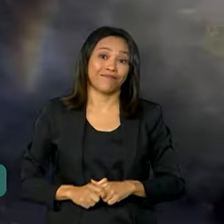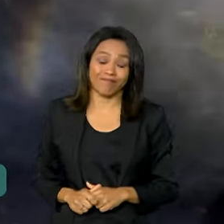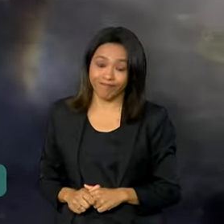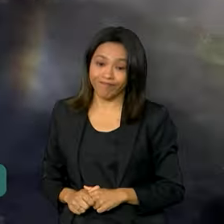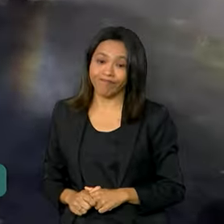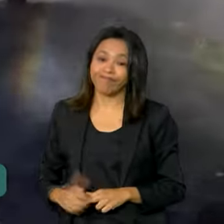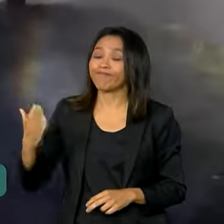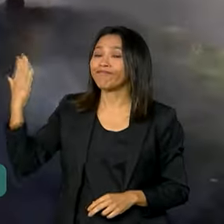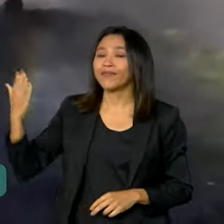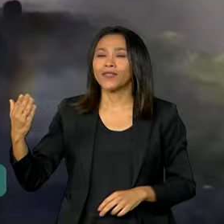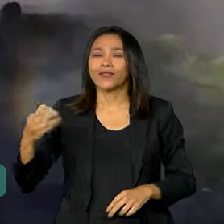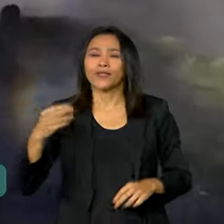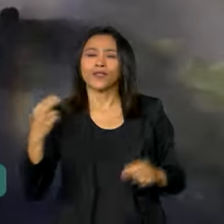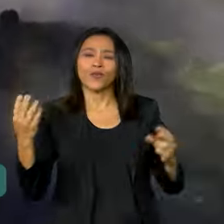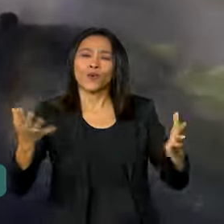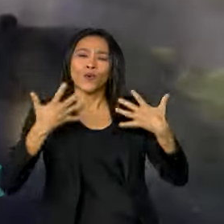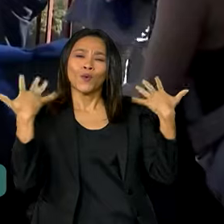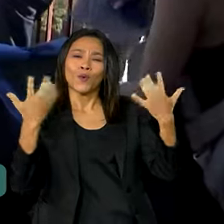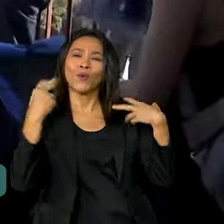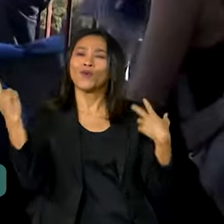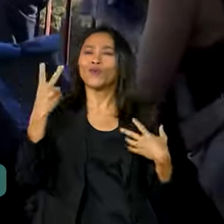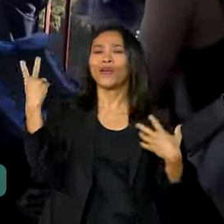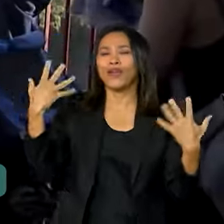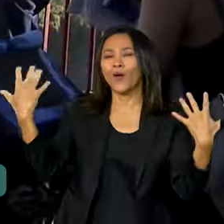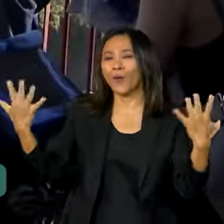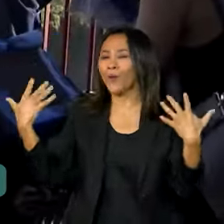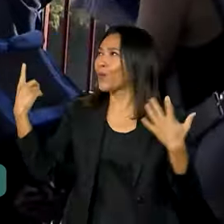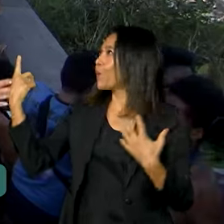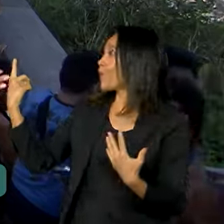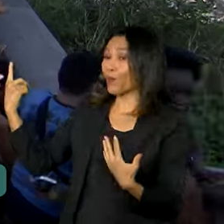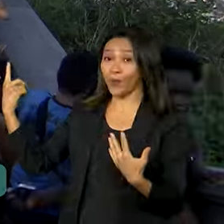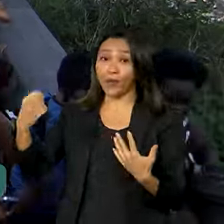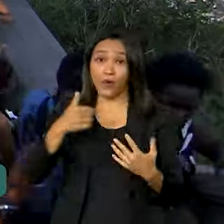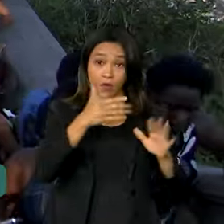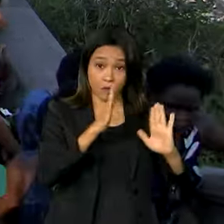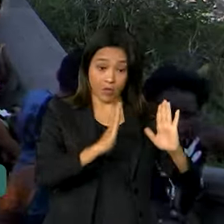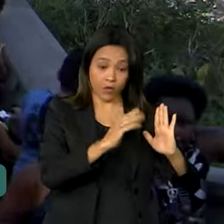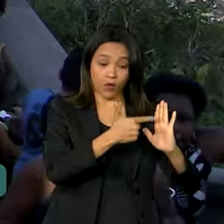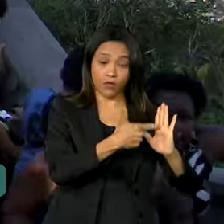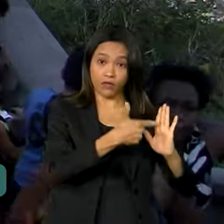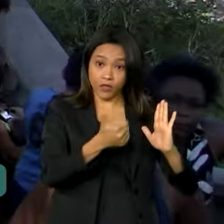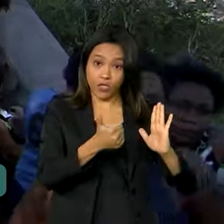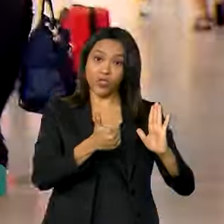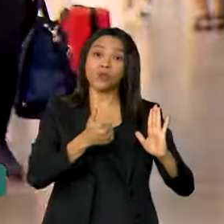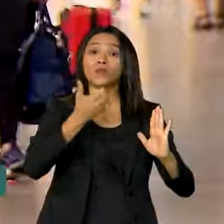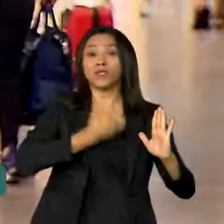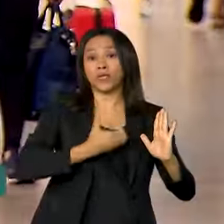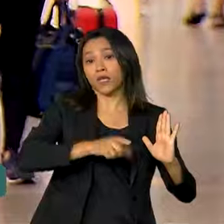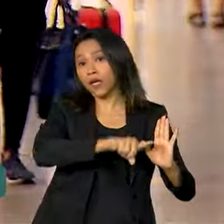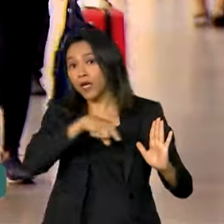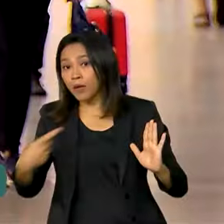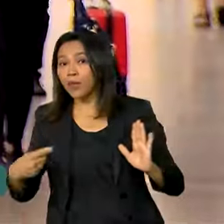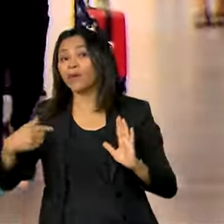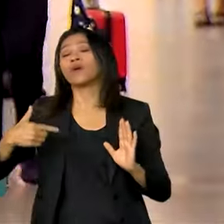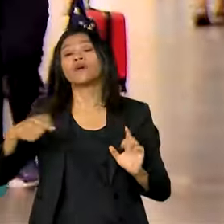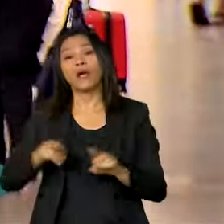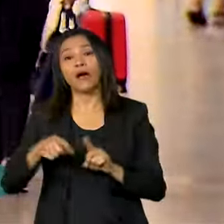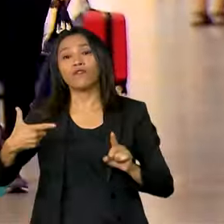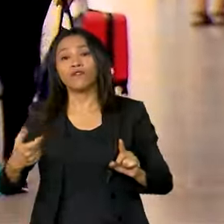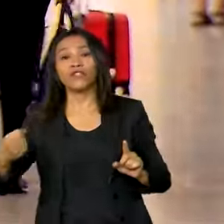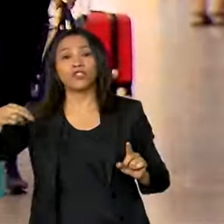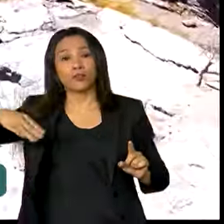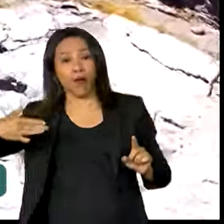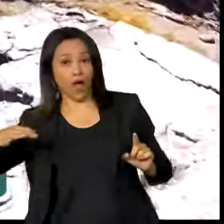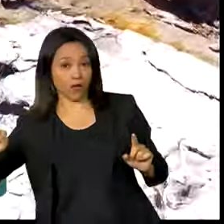O verão está logo ali. Entre 21 de dezembro e 20 de março, grande parte dos